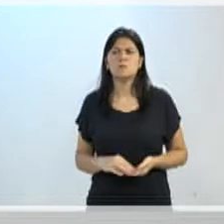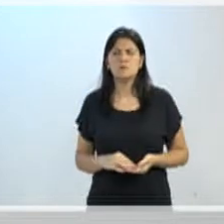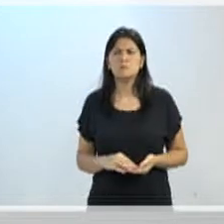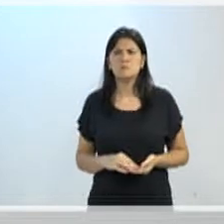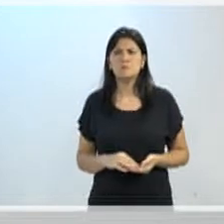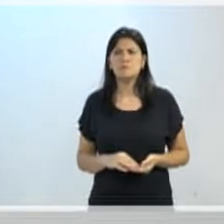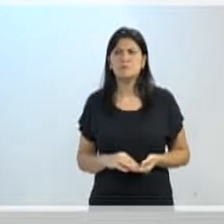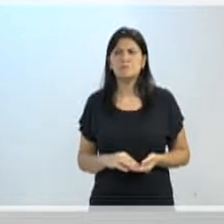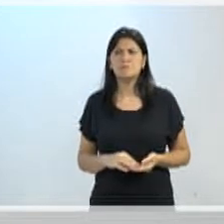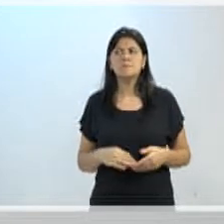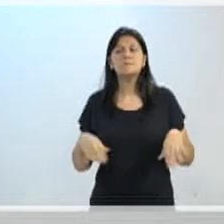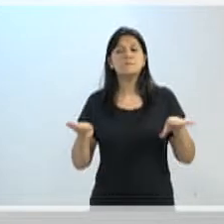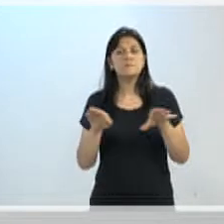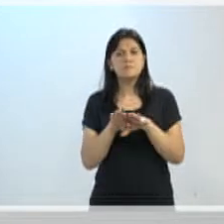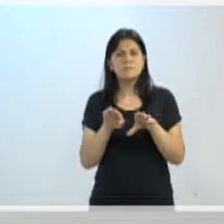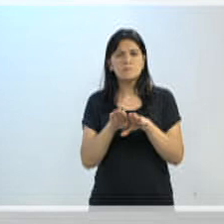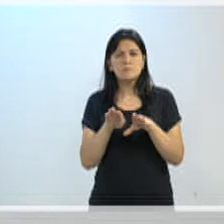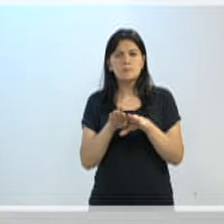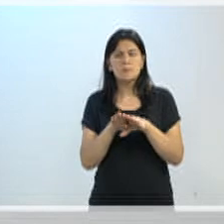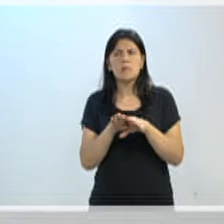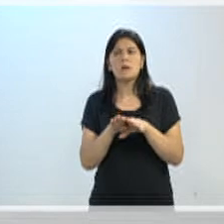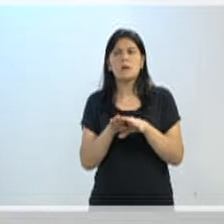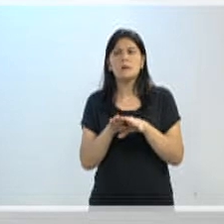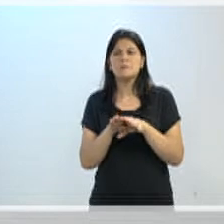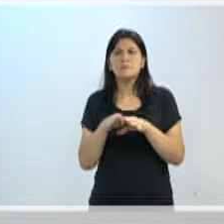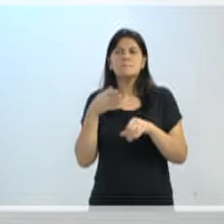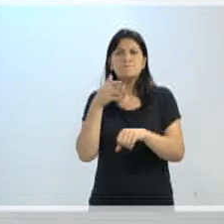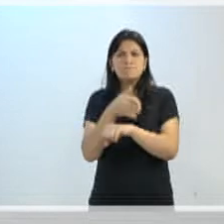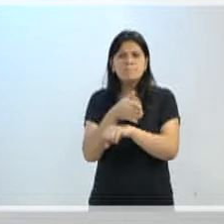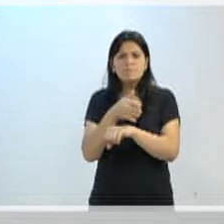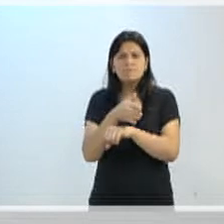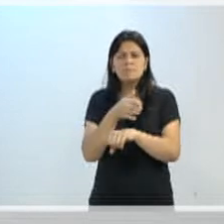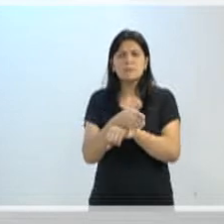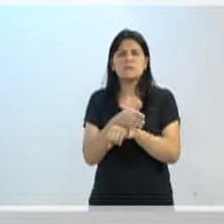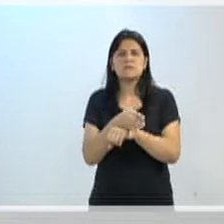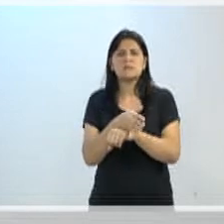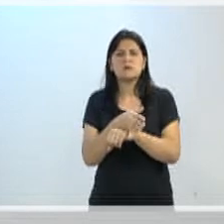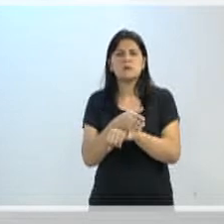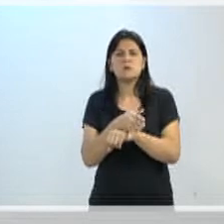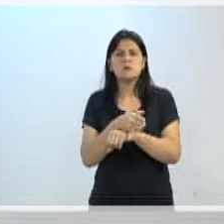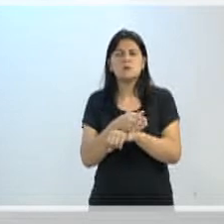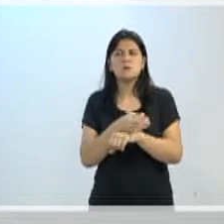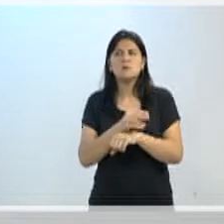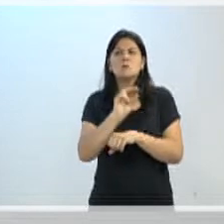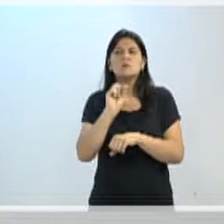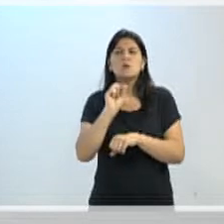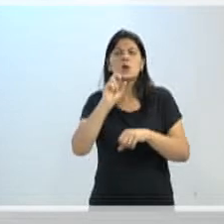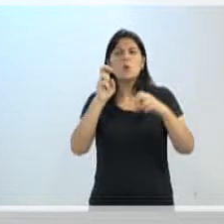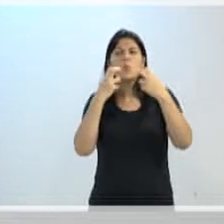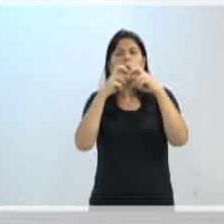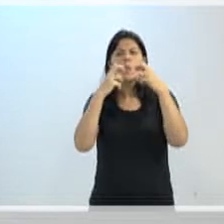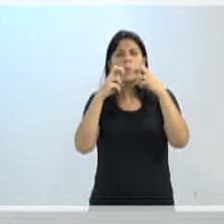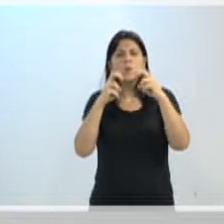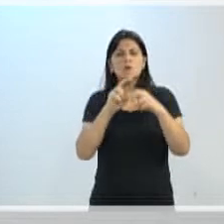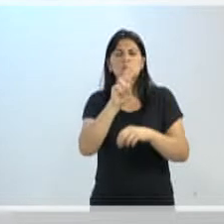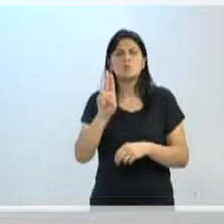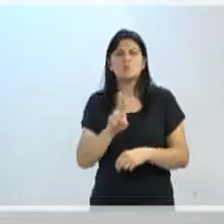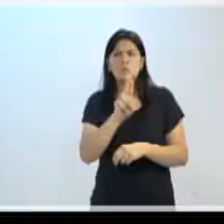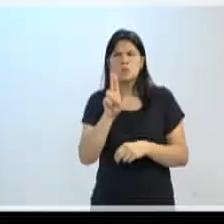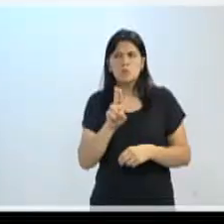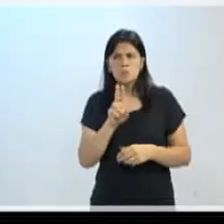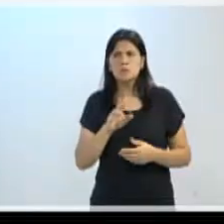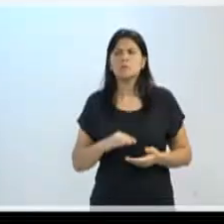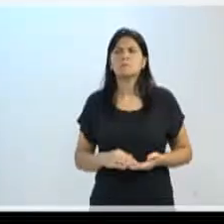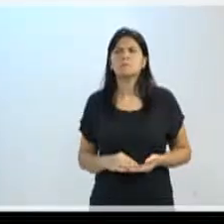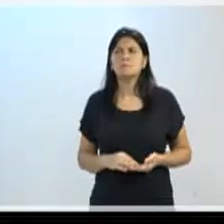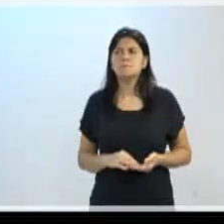dos veículos motoristas conforme a demanda? Fazer uma concessão patrocinada da PPP. São coisas para a gente